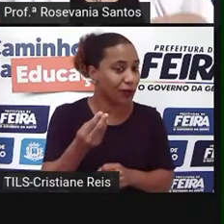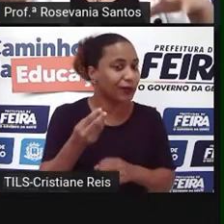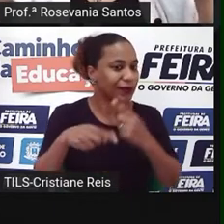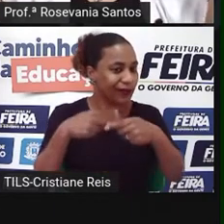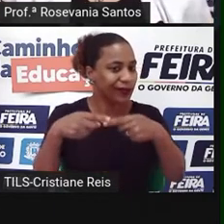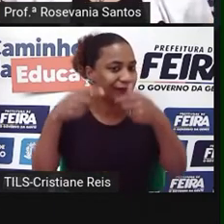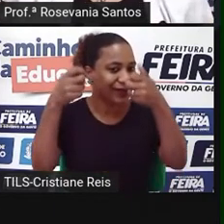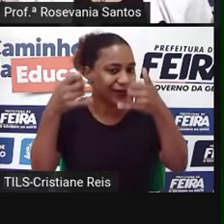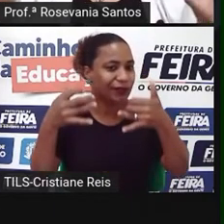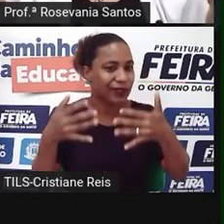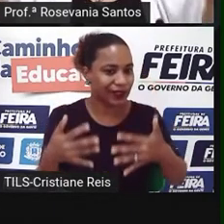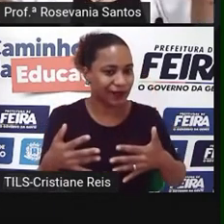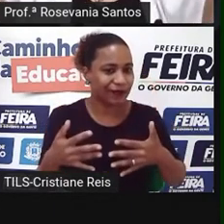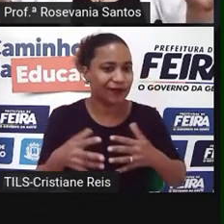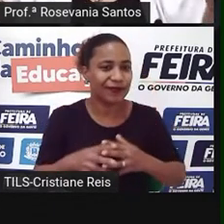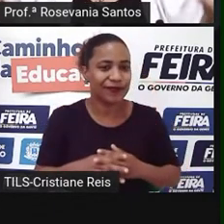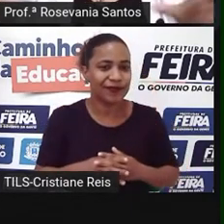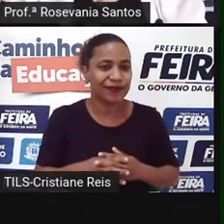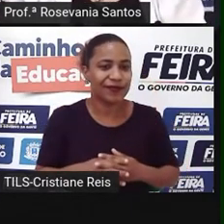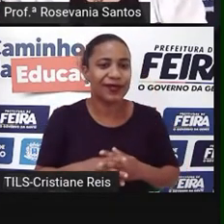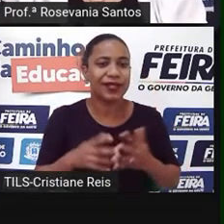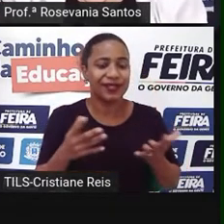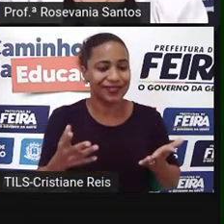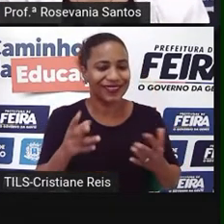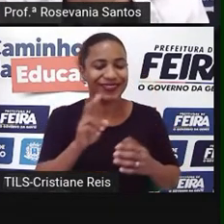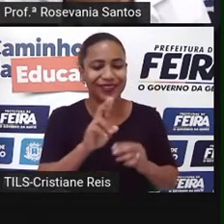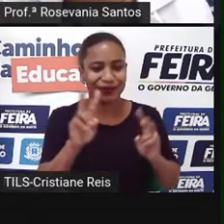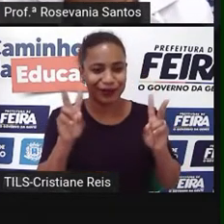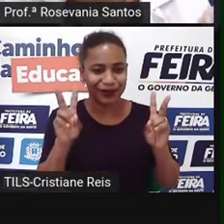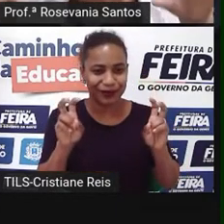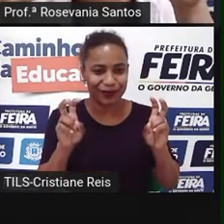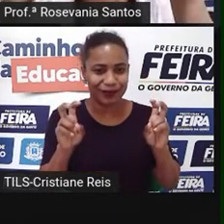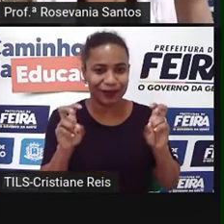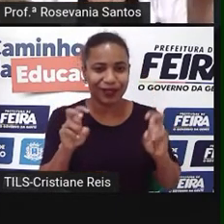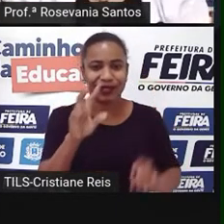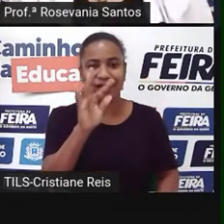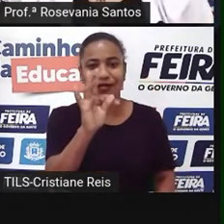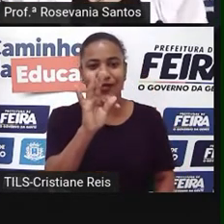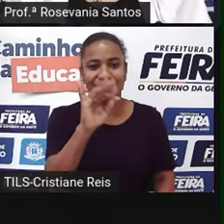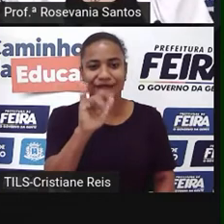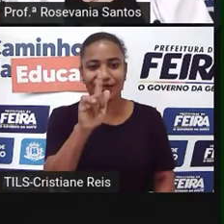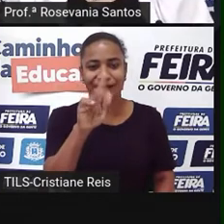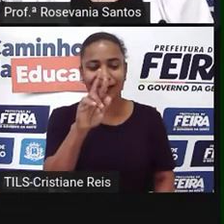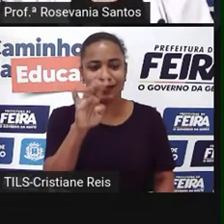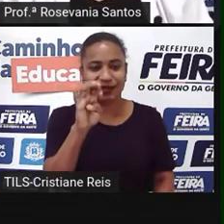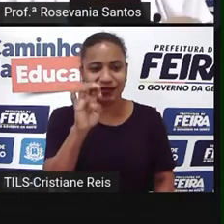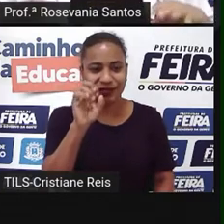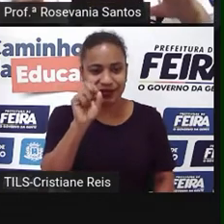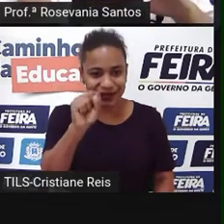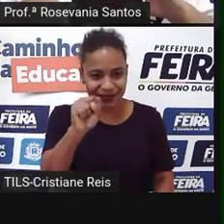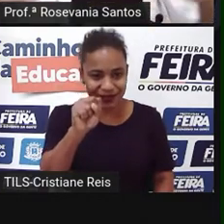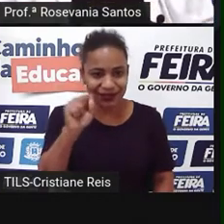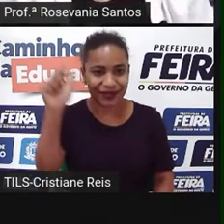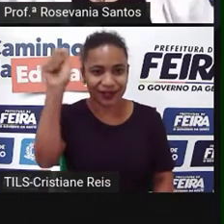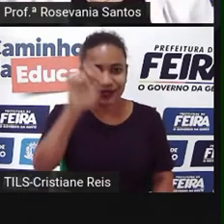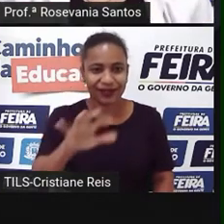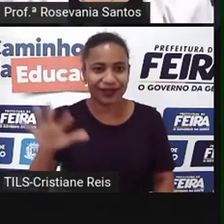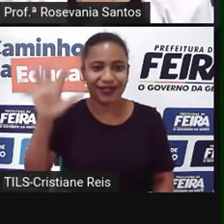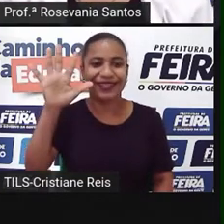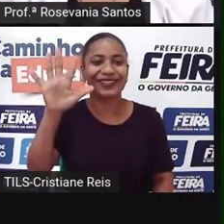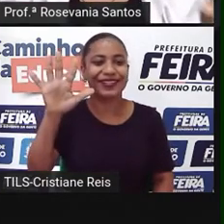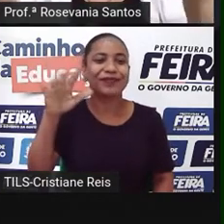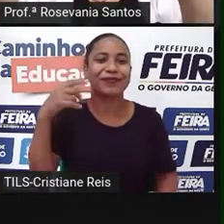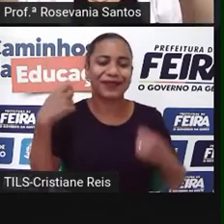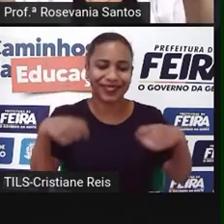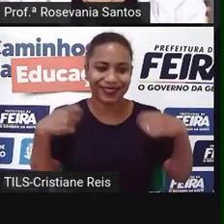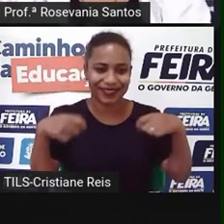a ideia do... Sempre quando fala de tigres asiáticos, quase todo... Acho que não pode faltar na